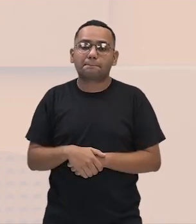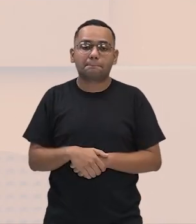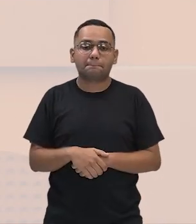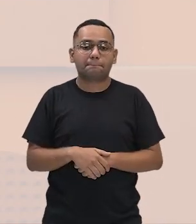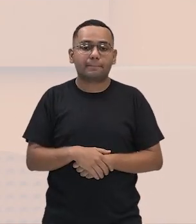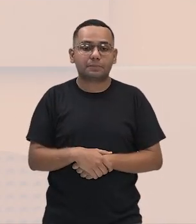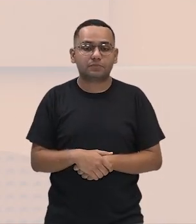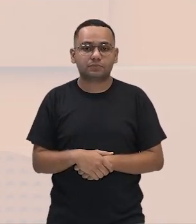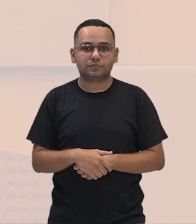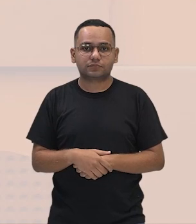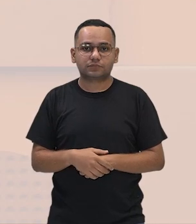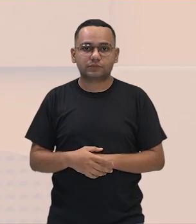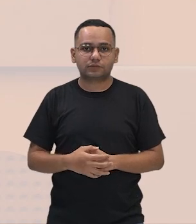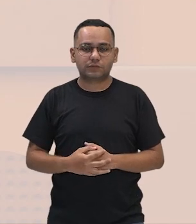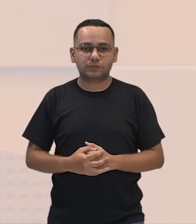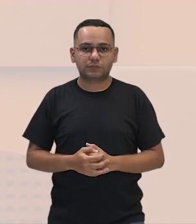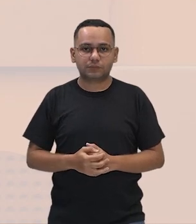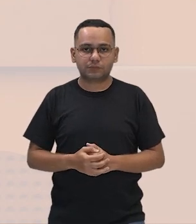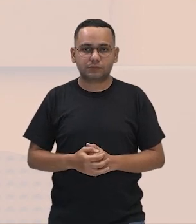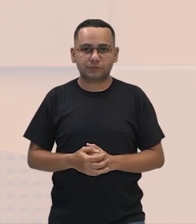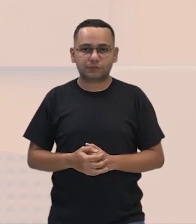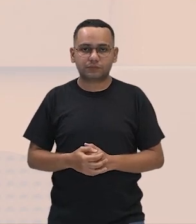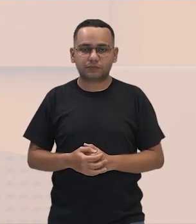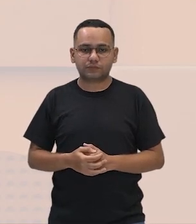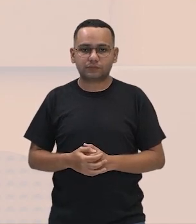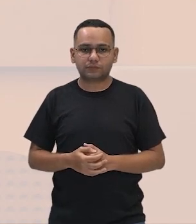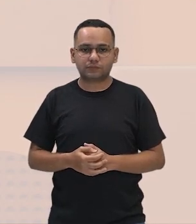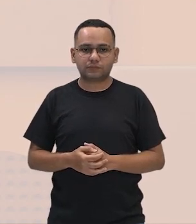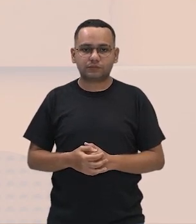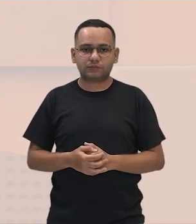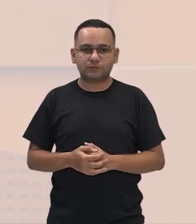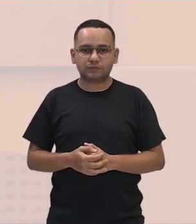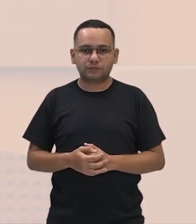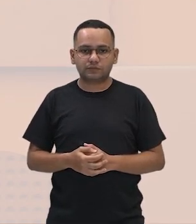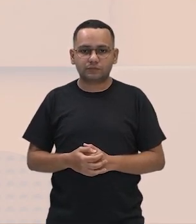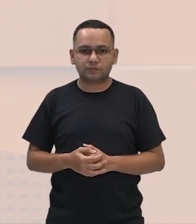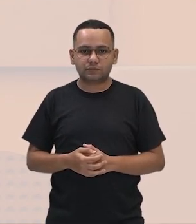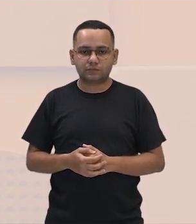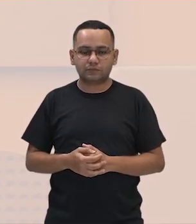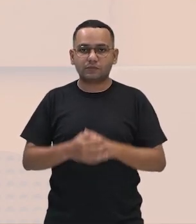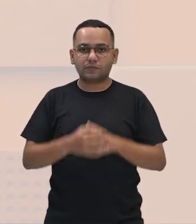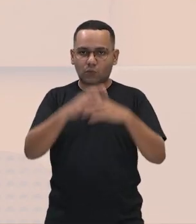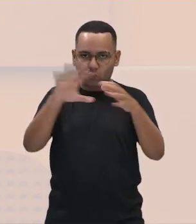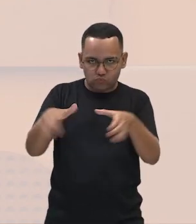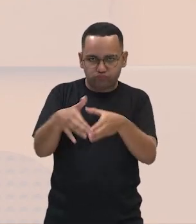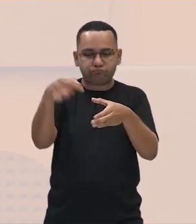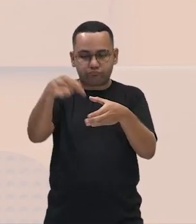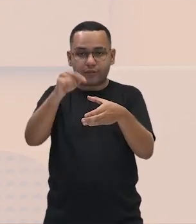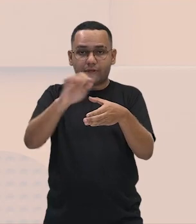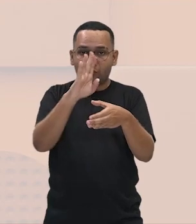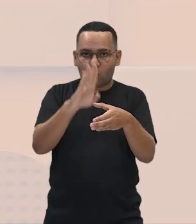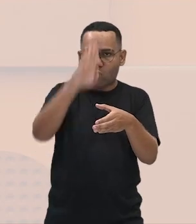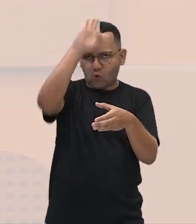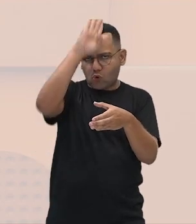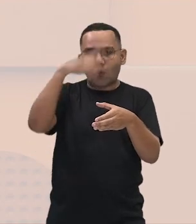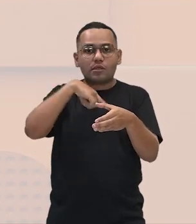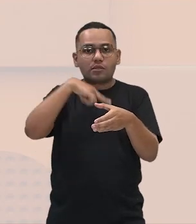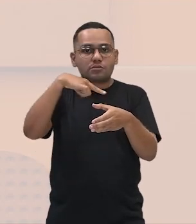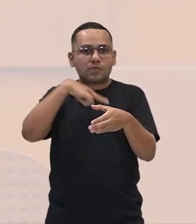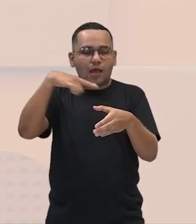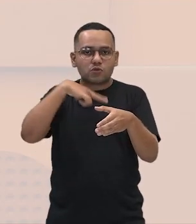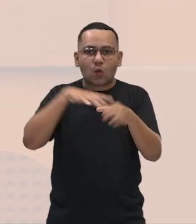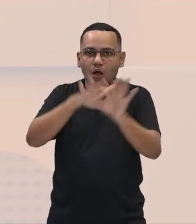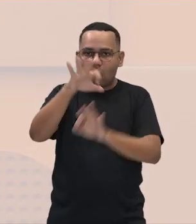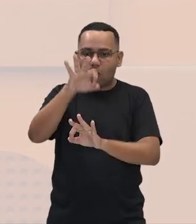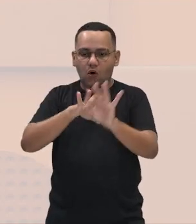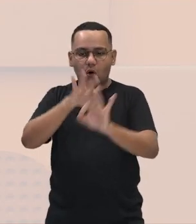os romanos conseguem se constituir como povo, como civilização, e é uma